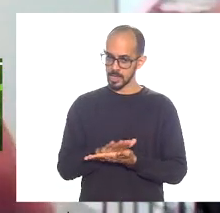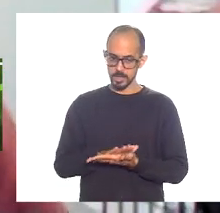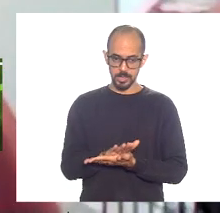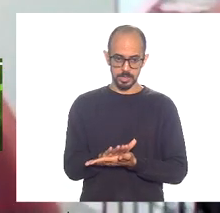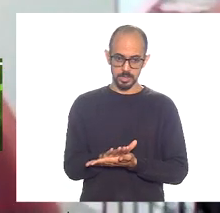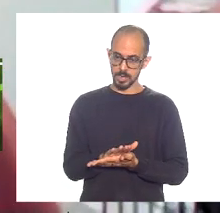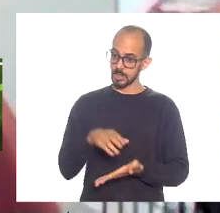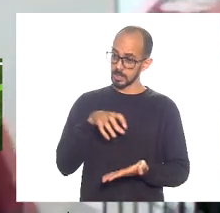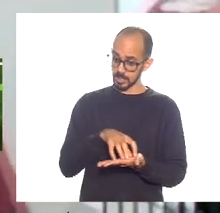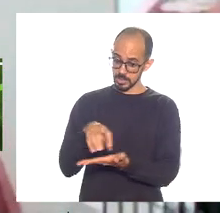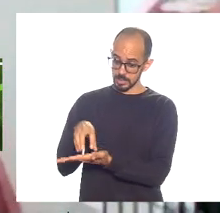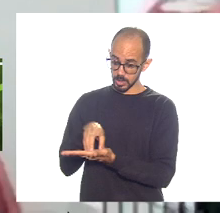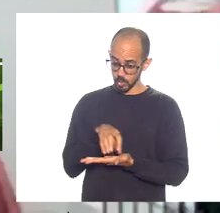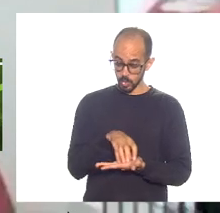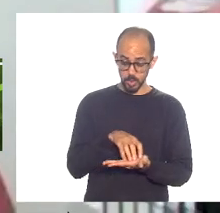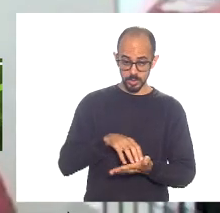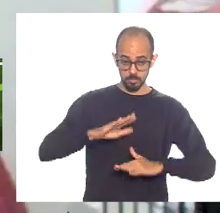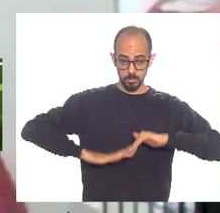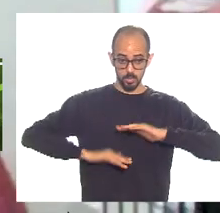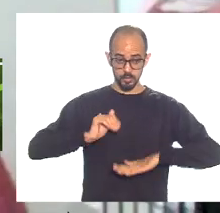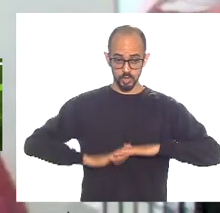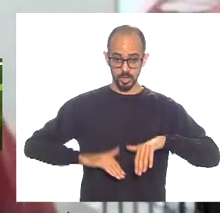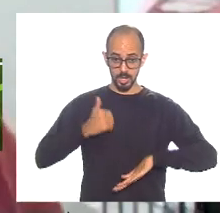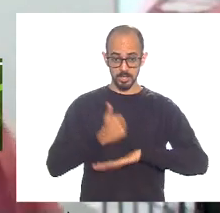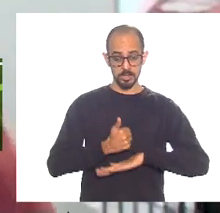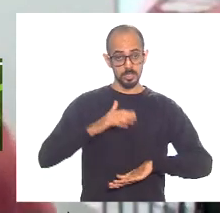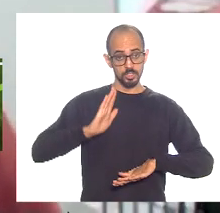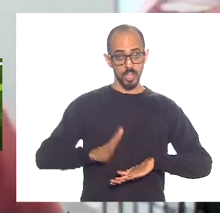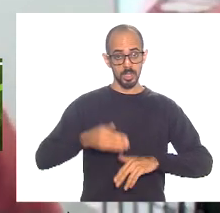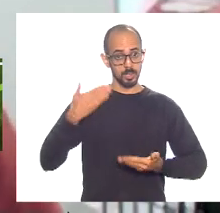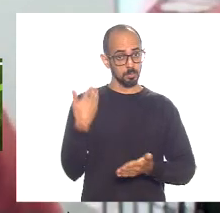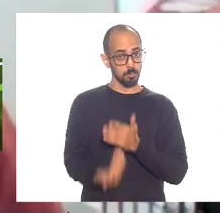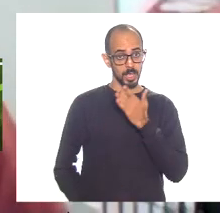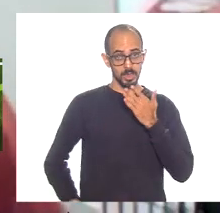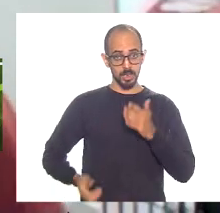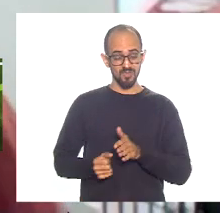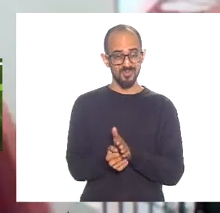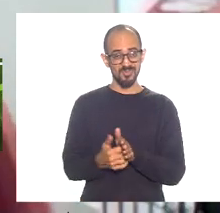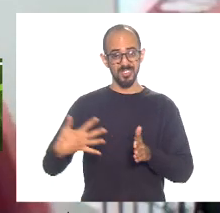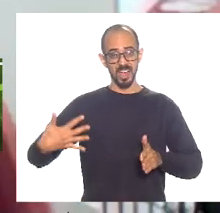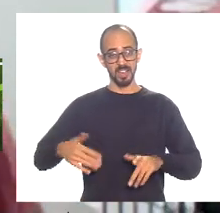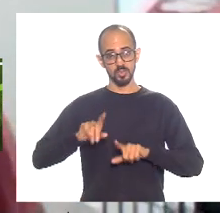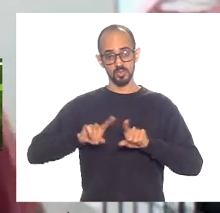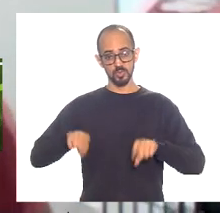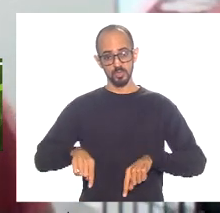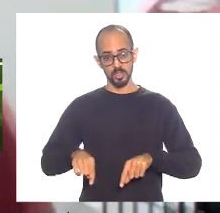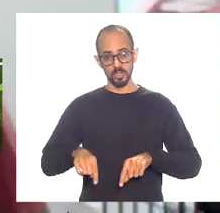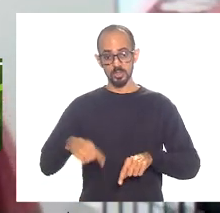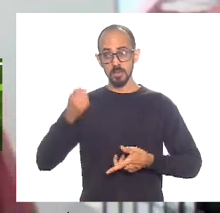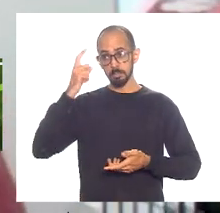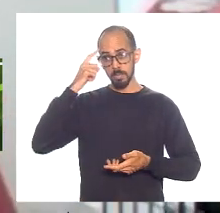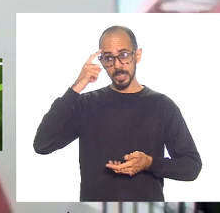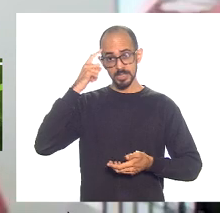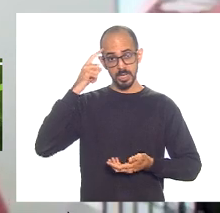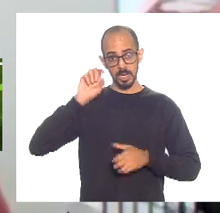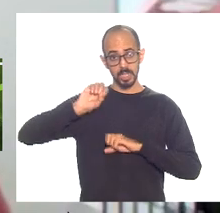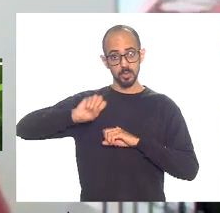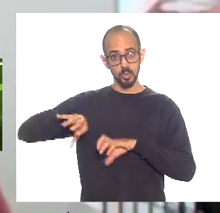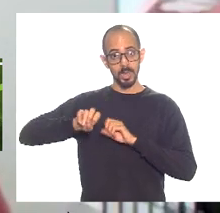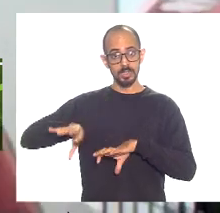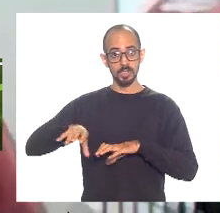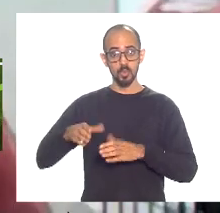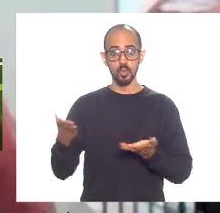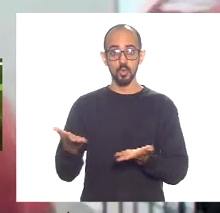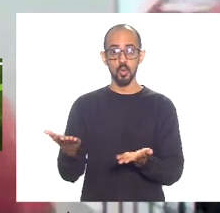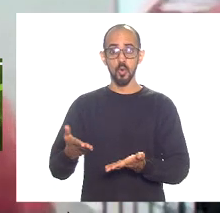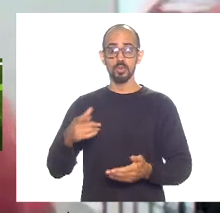que estão perdendo milhares e milhares de servidores eu quero citar a educação que é hoje a categoria que